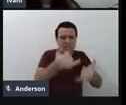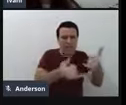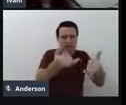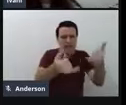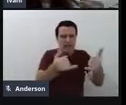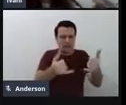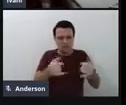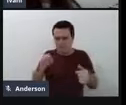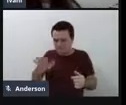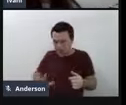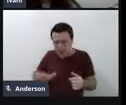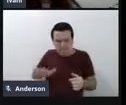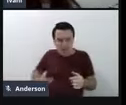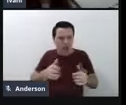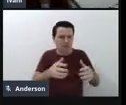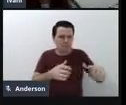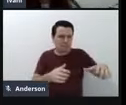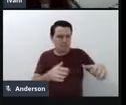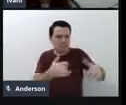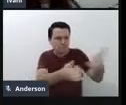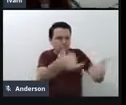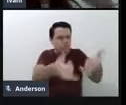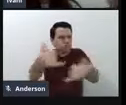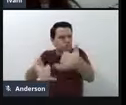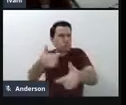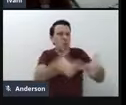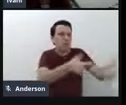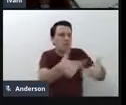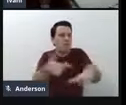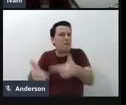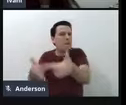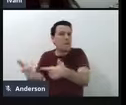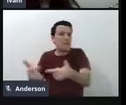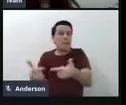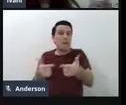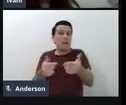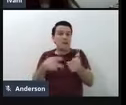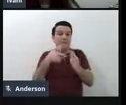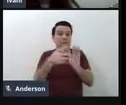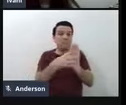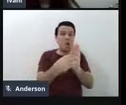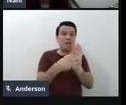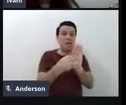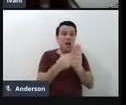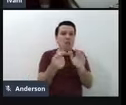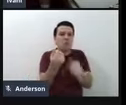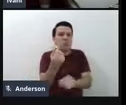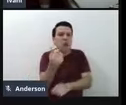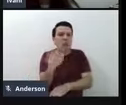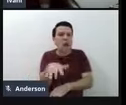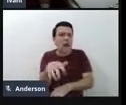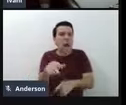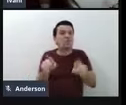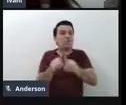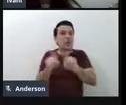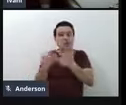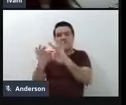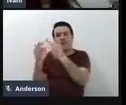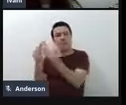possam ser, né, porque a gente tem protótipos muito baratos e que os pais possam ser, então,